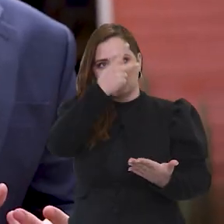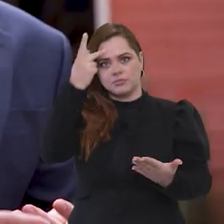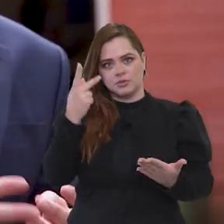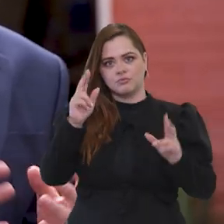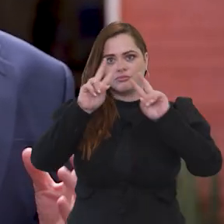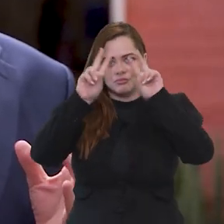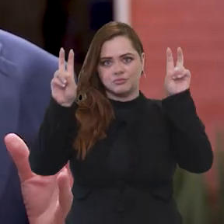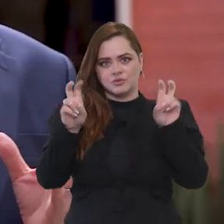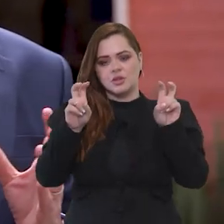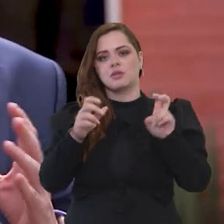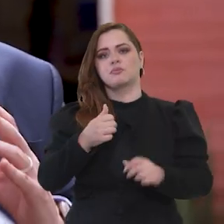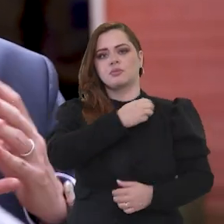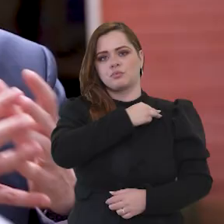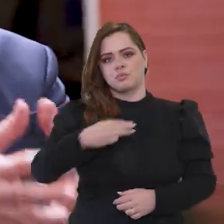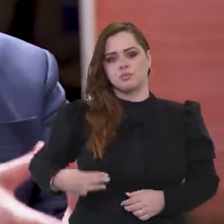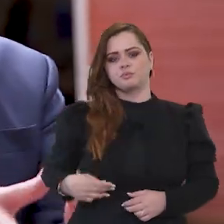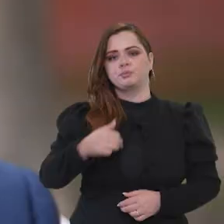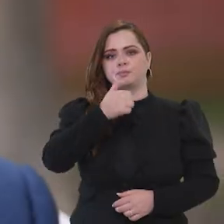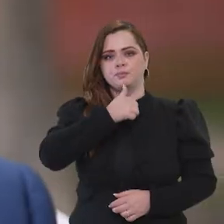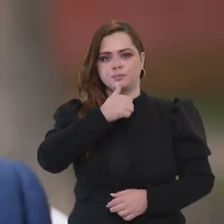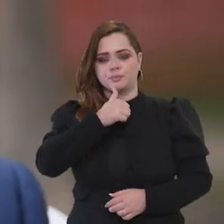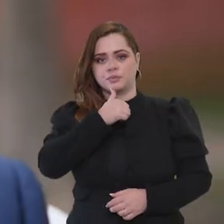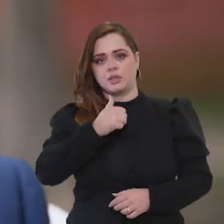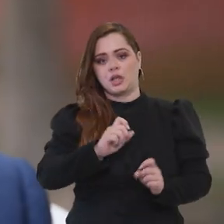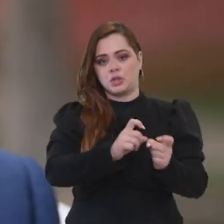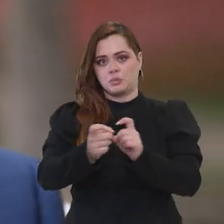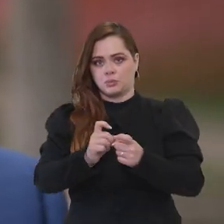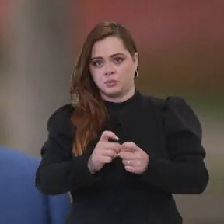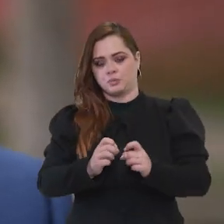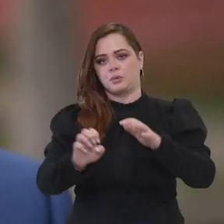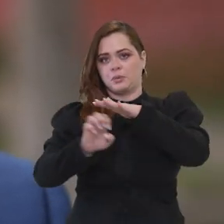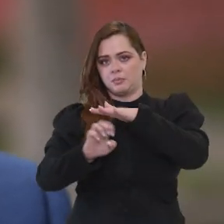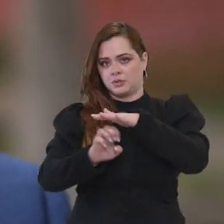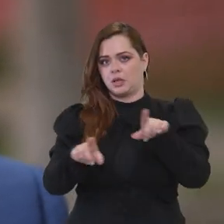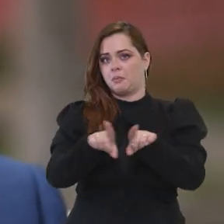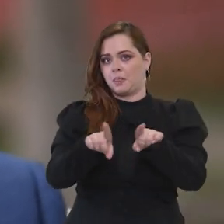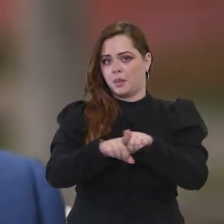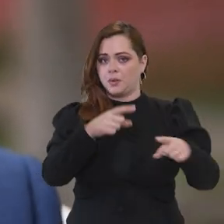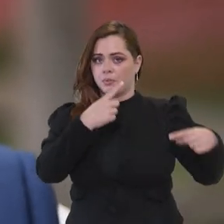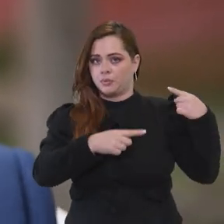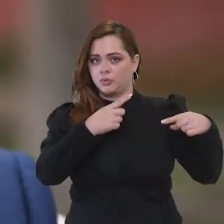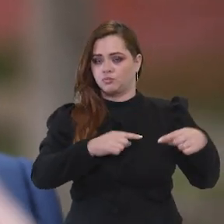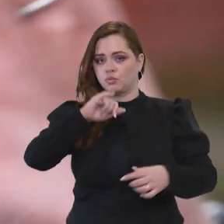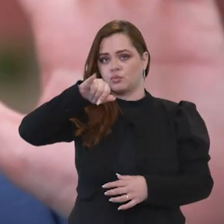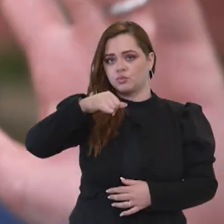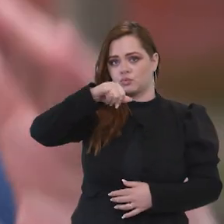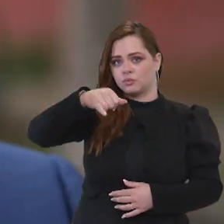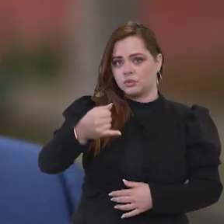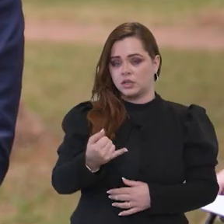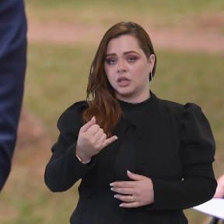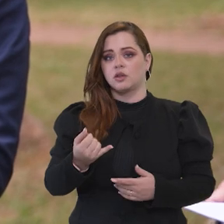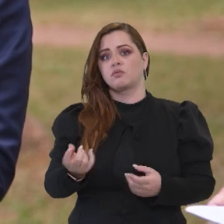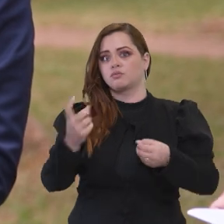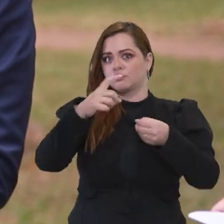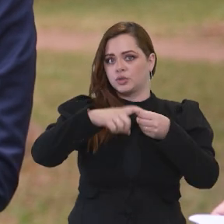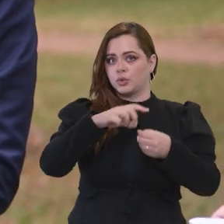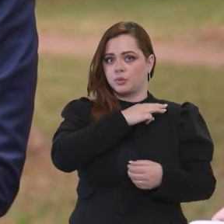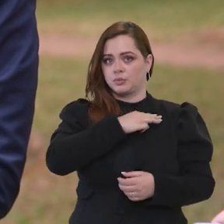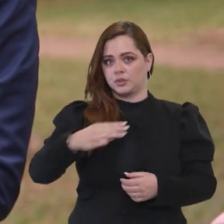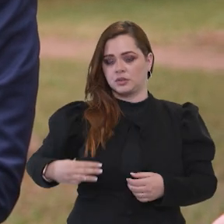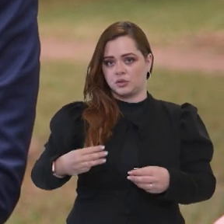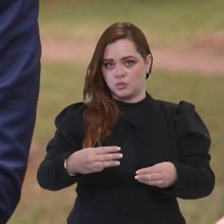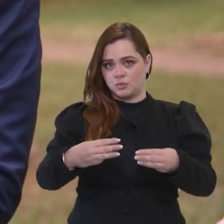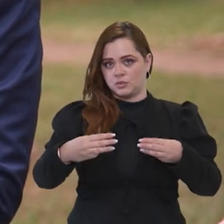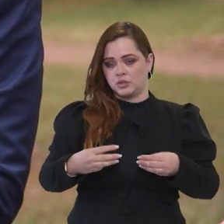assunto do que o ministro das cidades, Jader Filho. Administrador, empresário e político, Jader Filho assumiu em janeiro o recriado